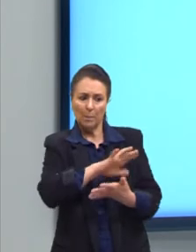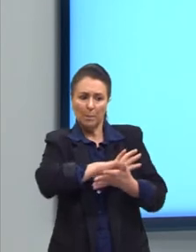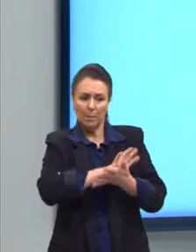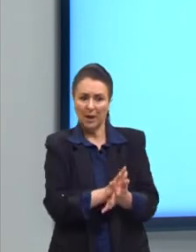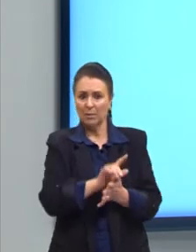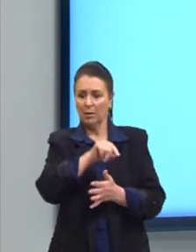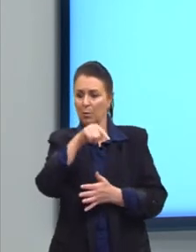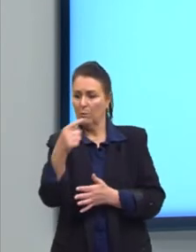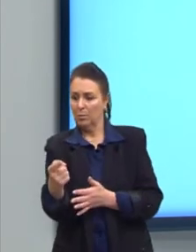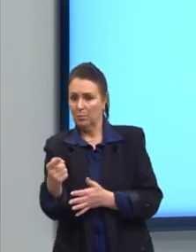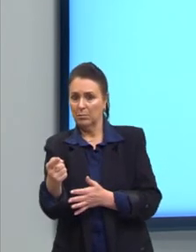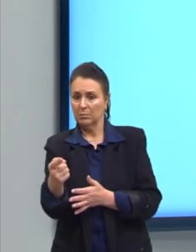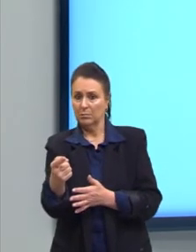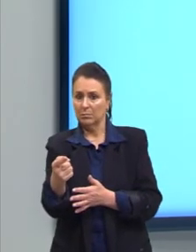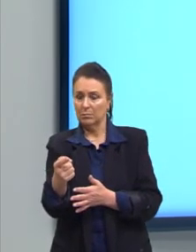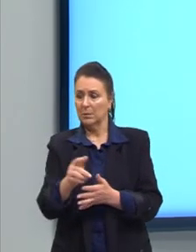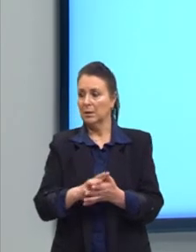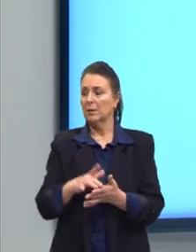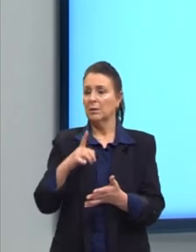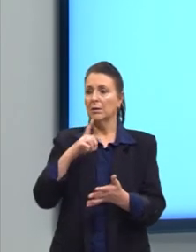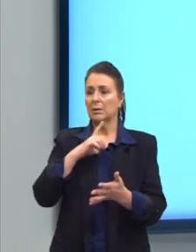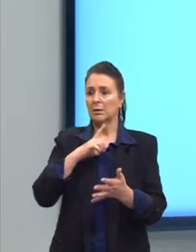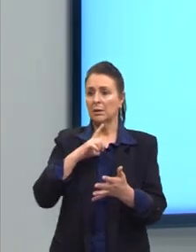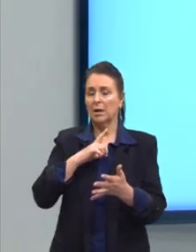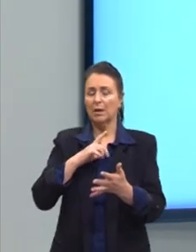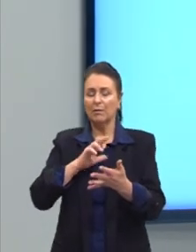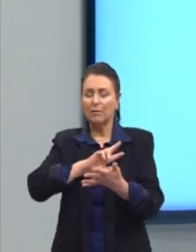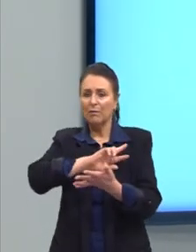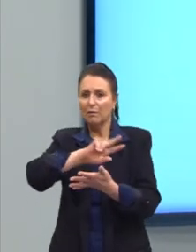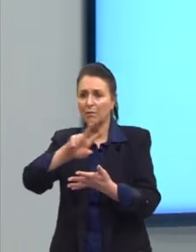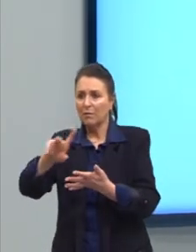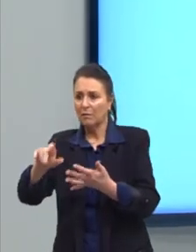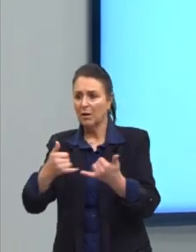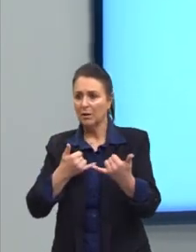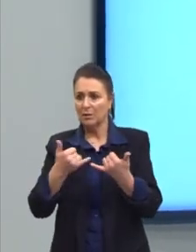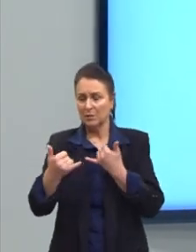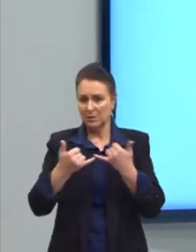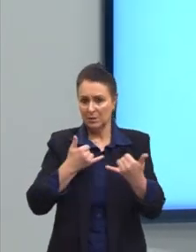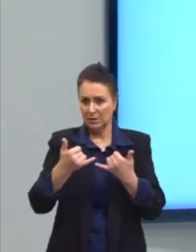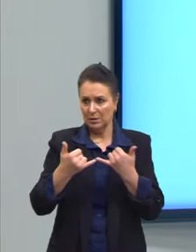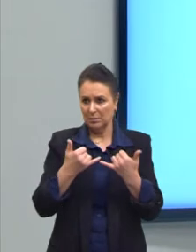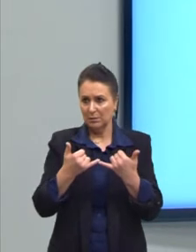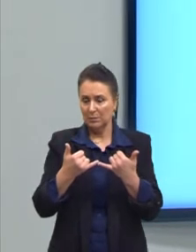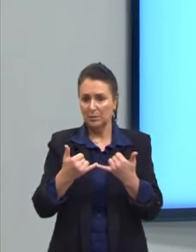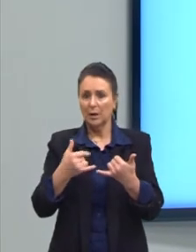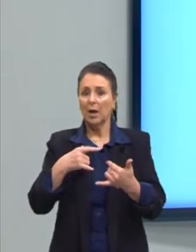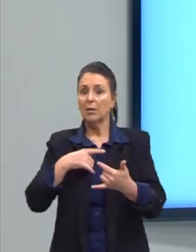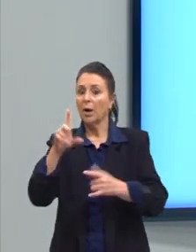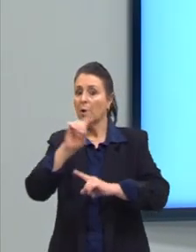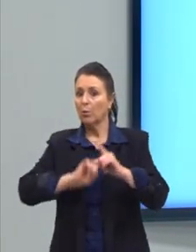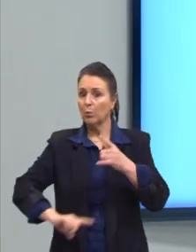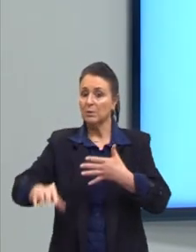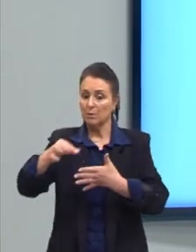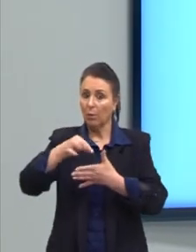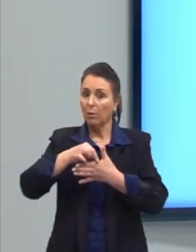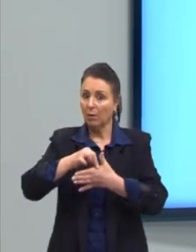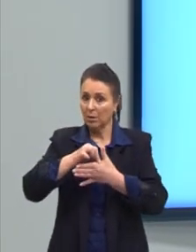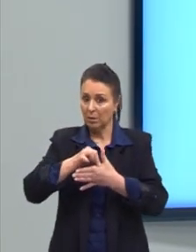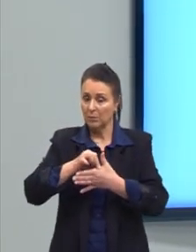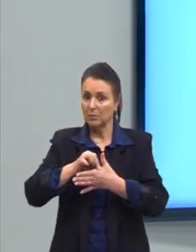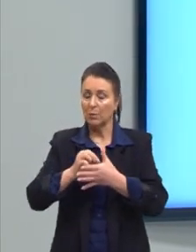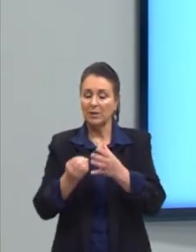alimentar-se. Então, vemos também vários exemplos. Alguns carnívoros, também plantas